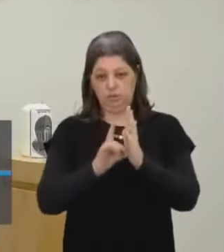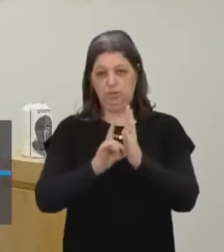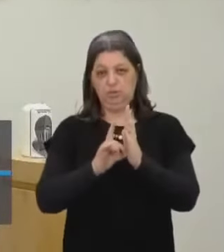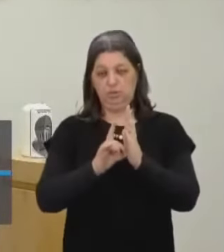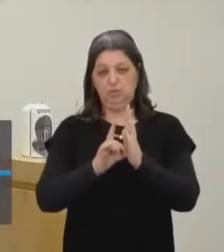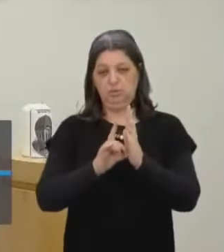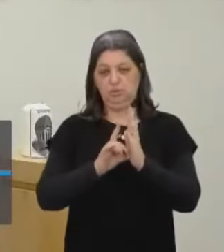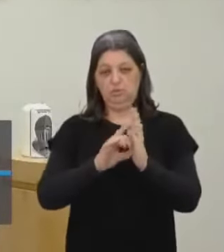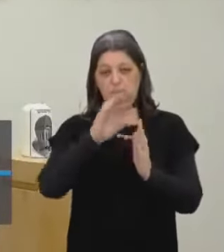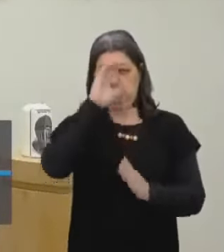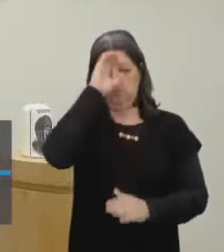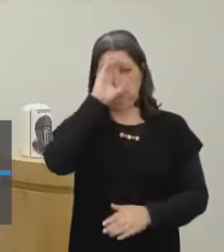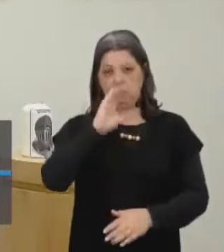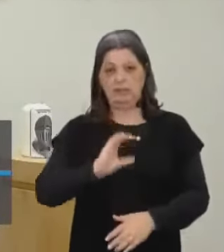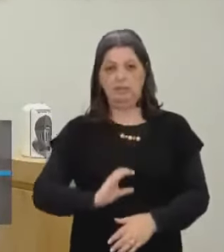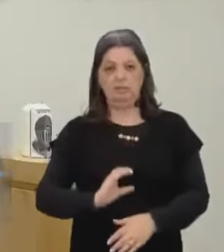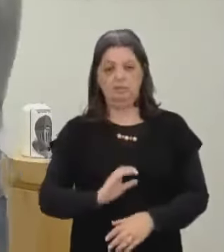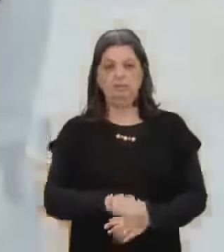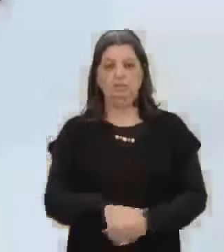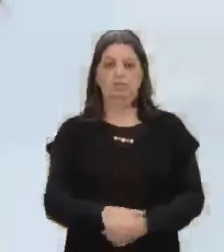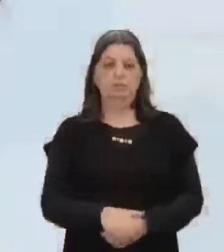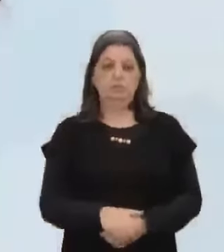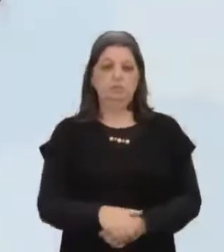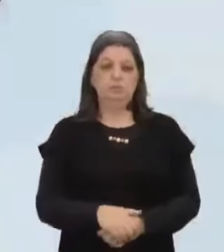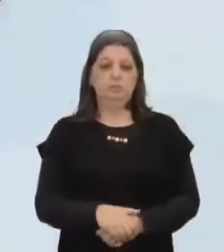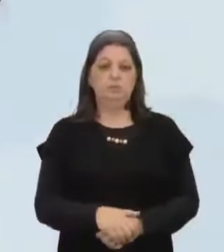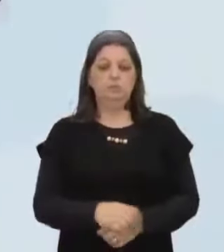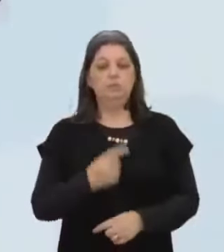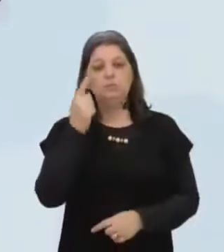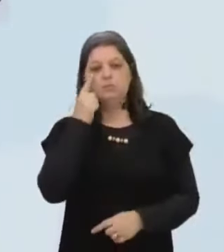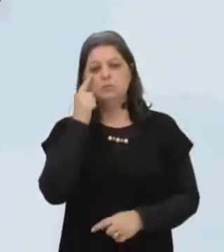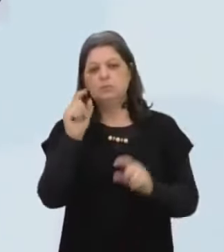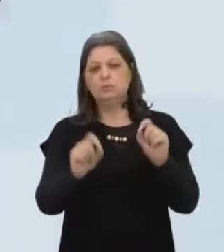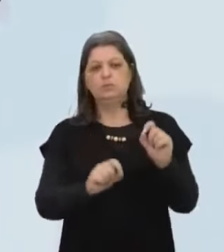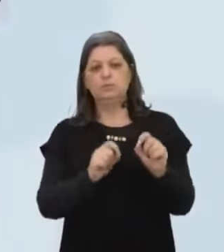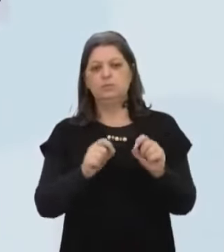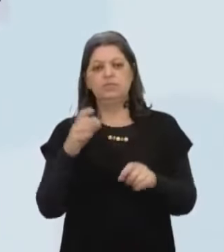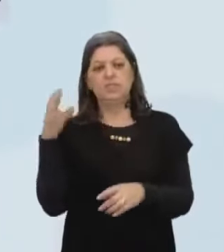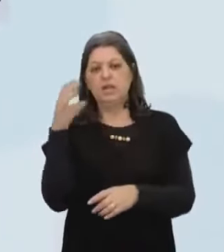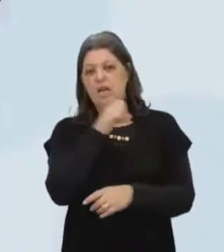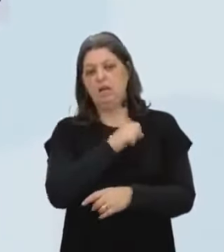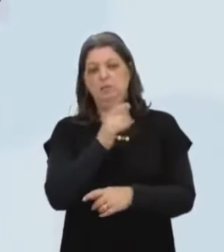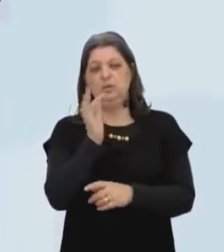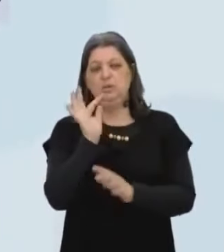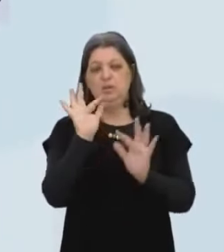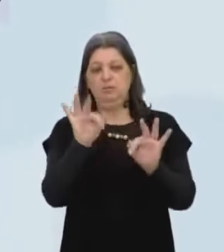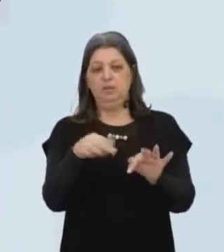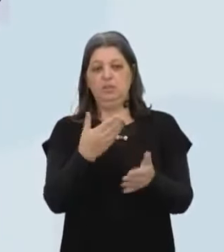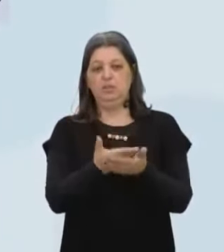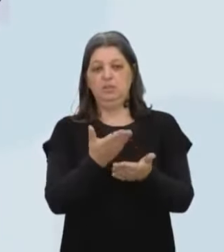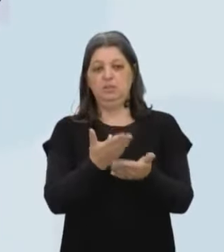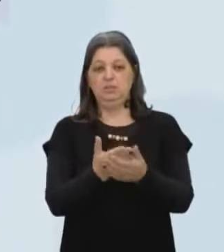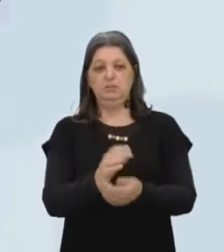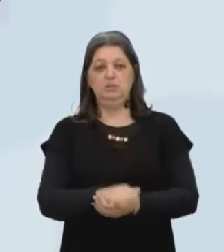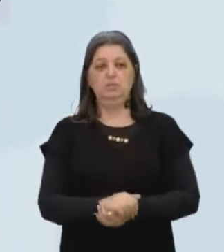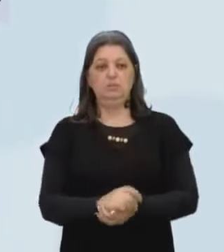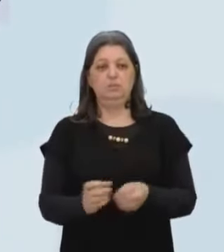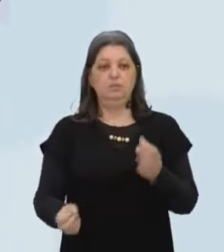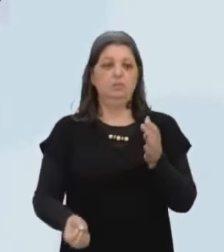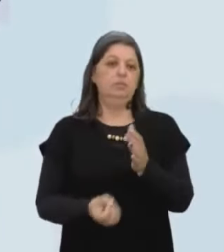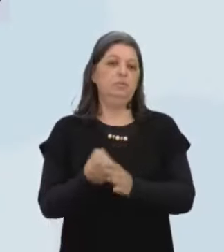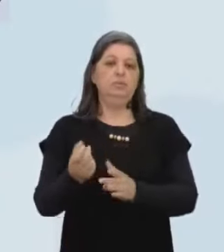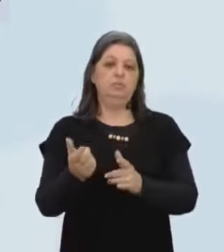cidadão Vamos colocar o próximo aqui Olha lá Rapidinho, porque está acabando a aula A criação de espaços sociais